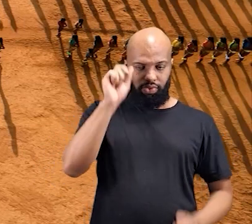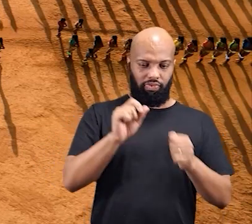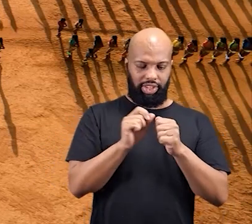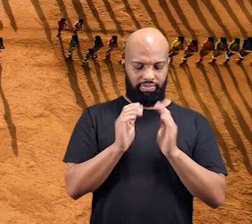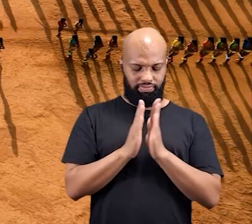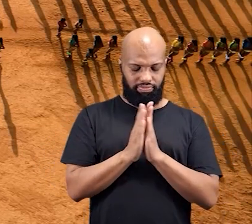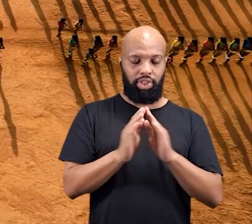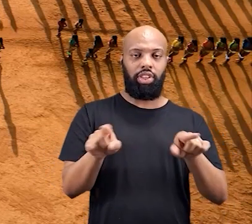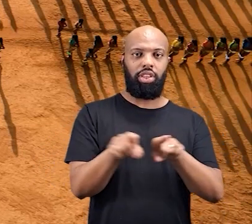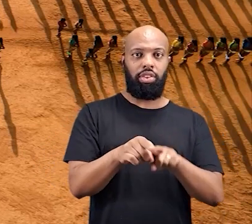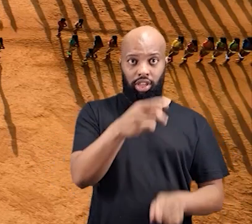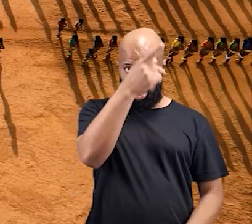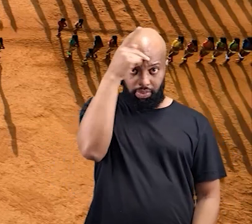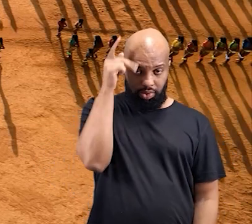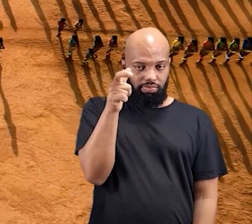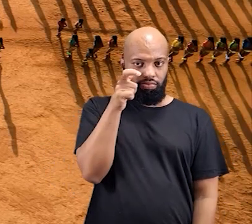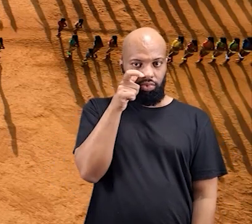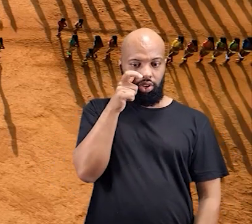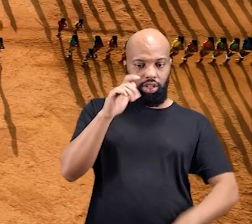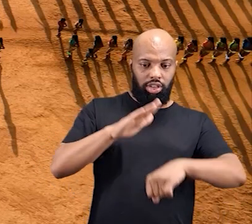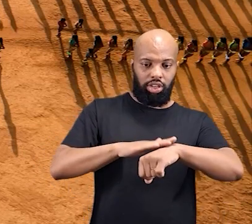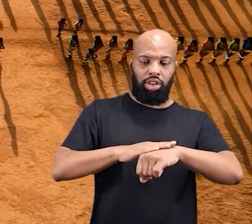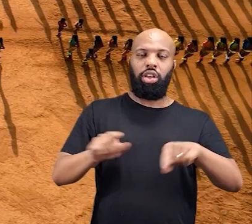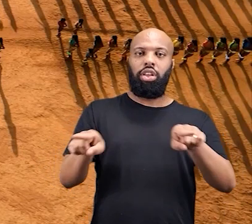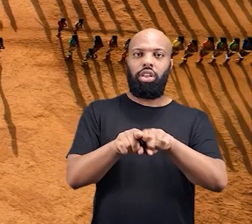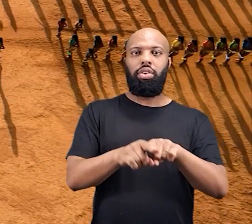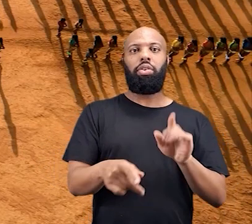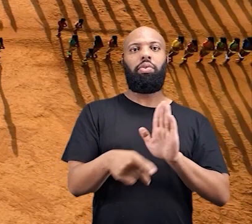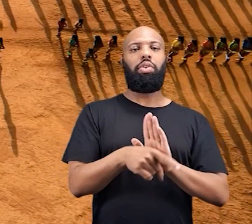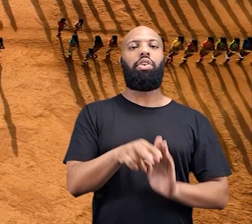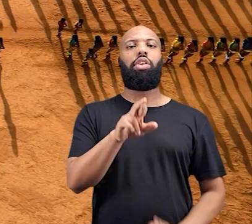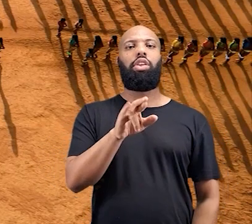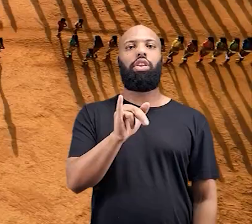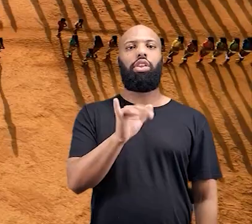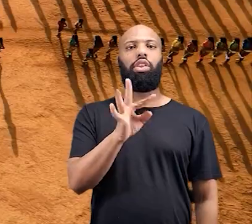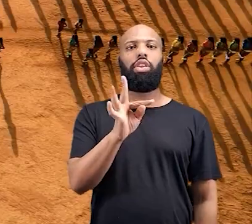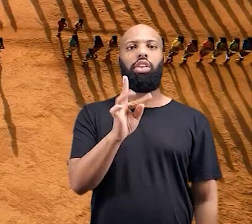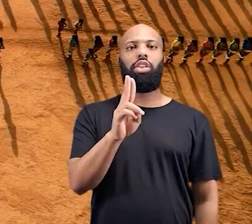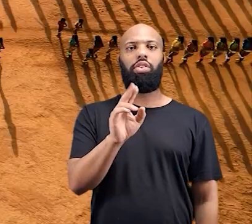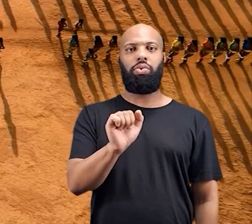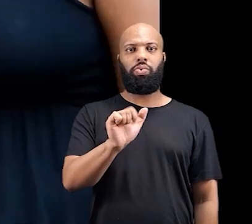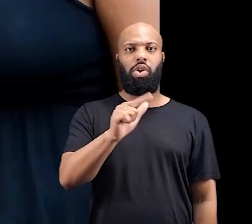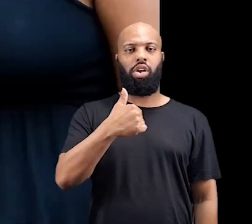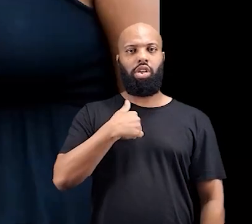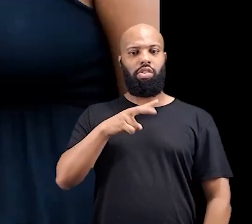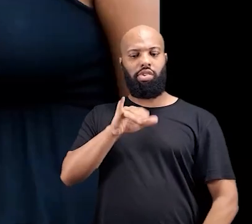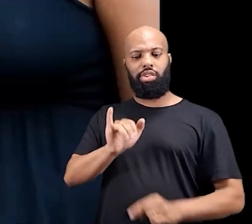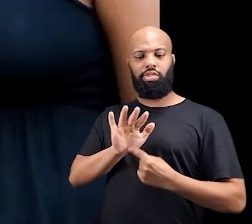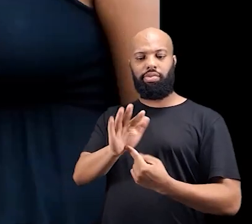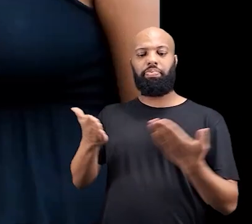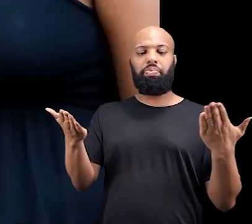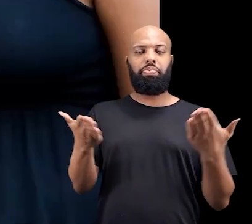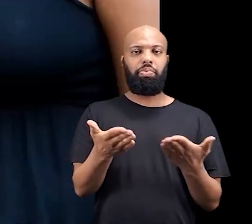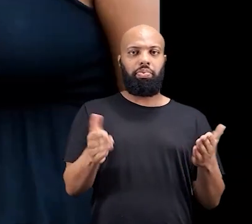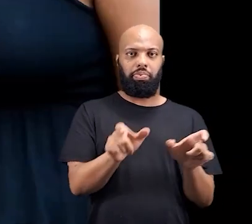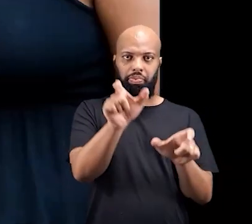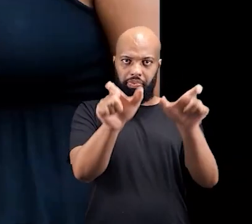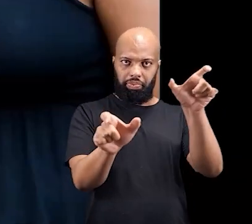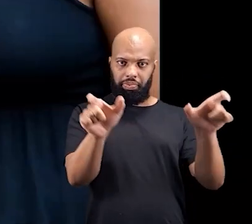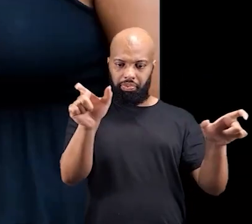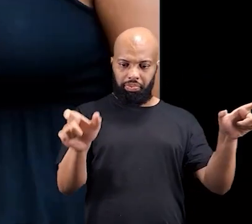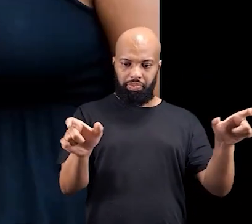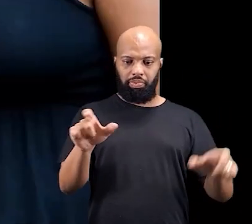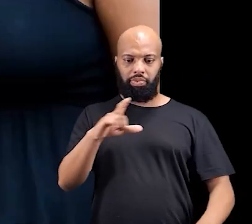pessoas que estão assistindo, né? Esse momento do ritual. Aqui eu